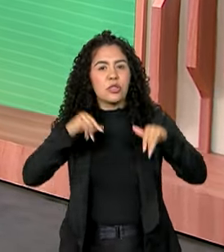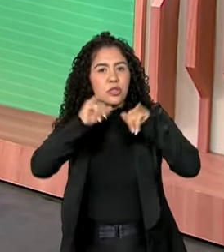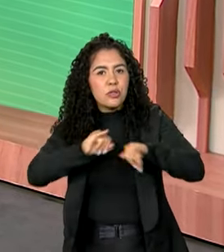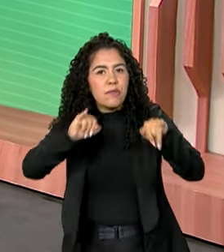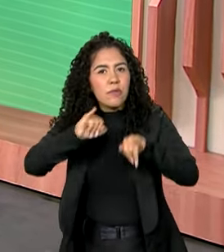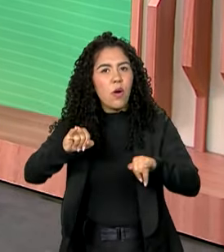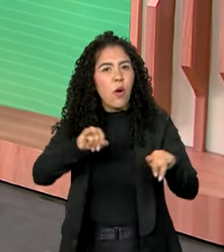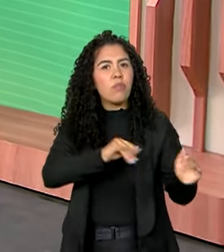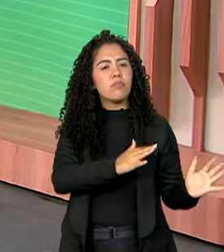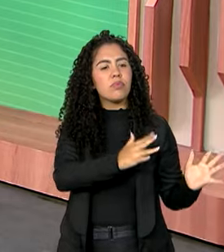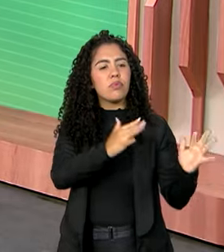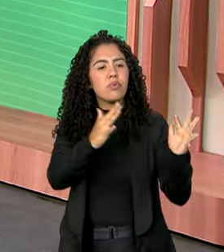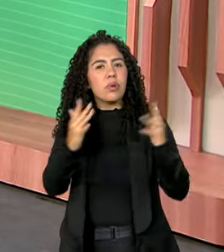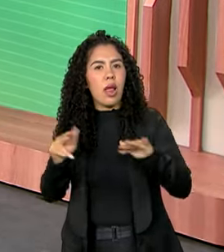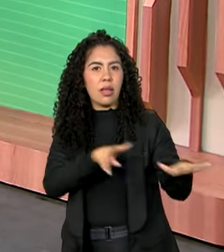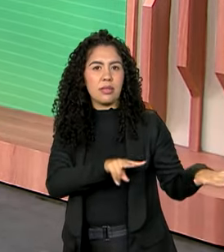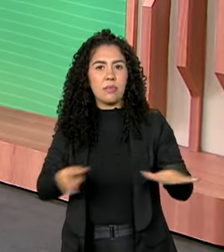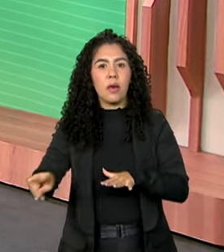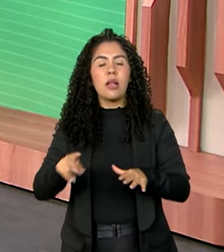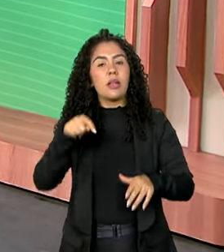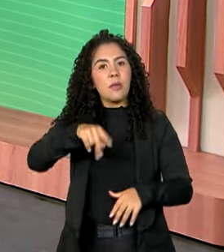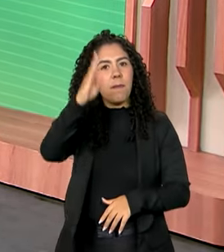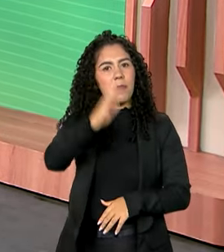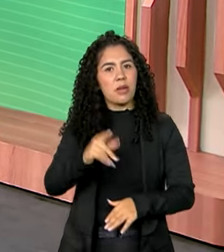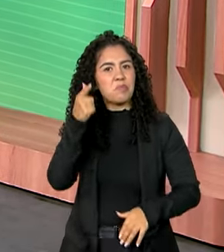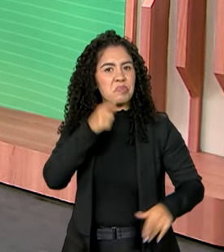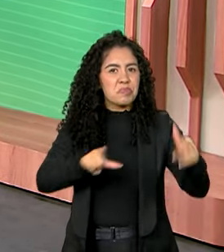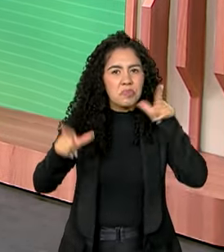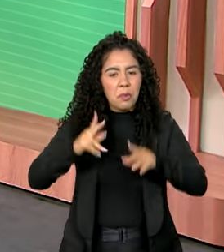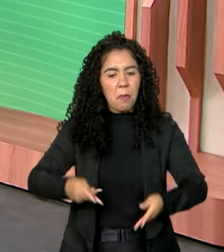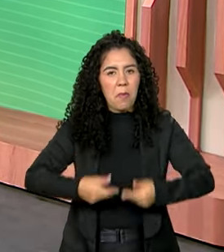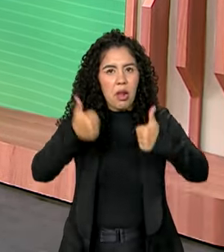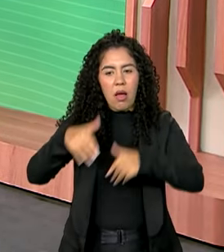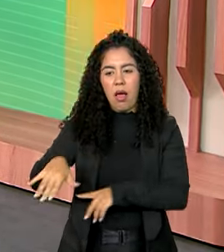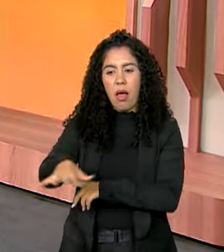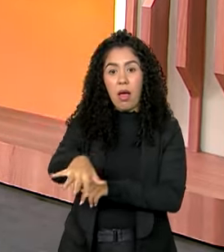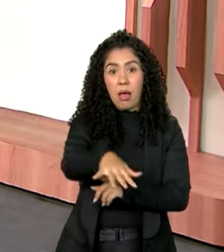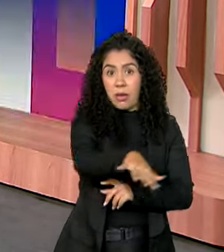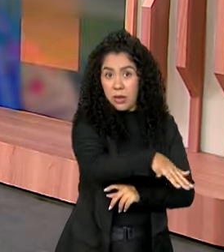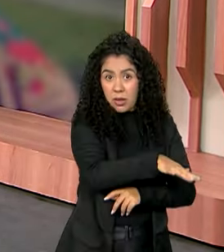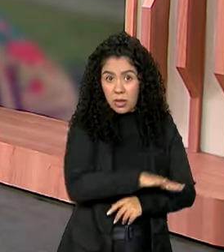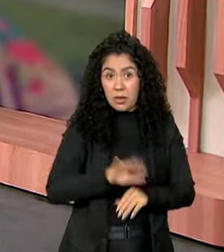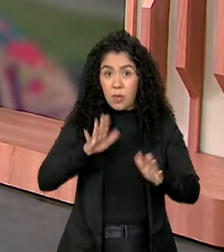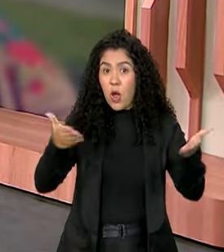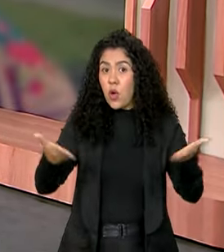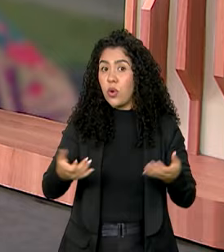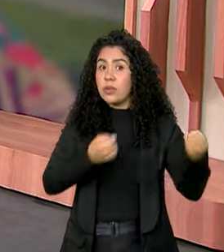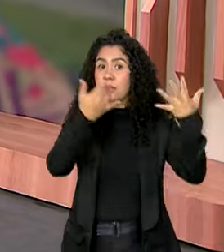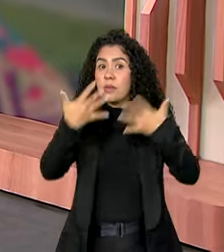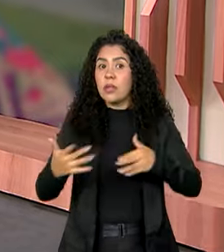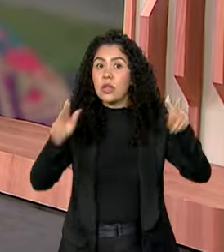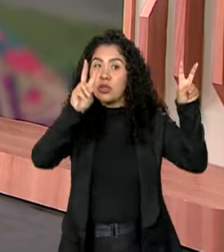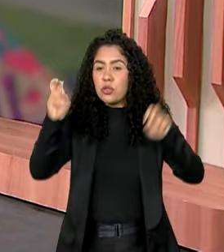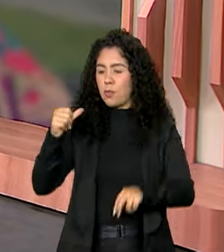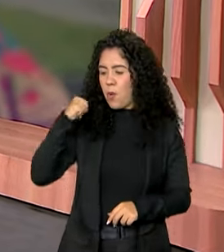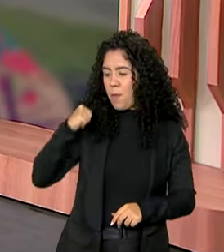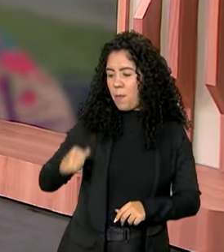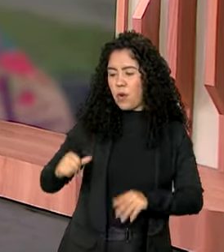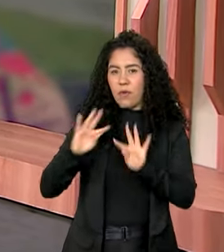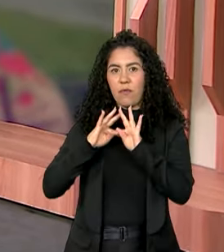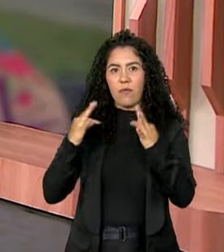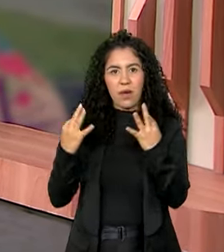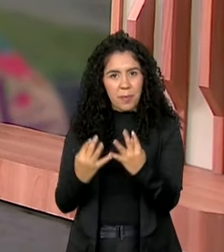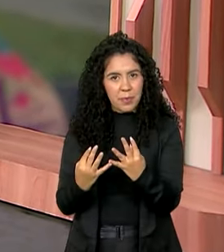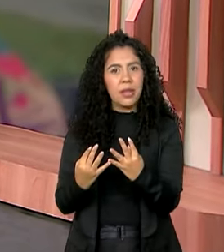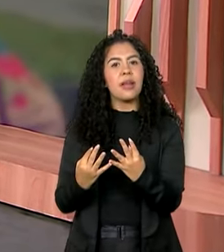semana, que mostram como o país está melhorando em diferentes áreas. Hoje, a gente começa falando do Bolsa Família, a